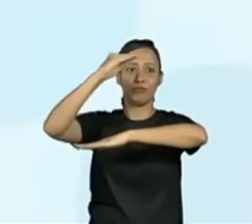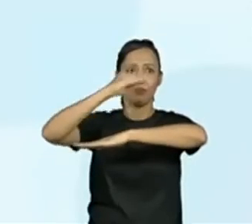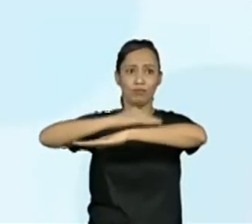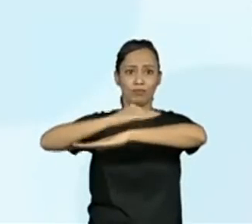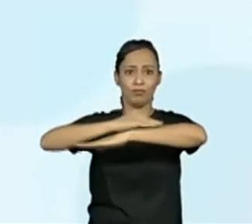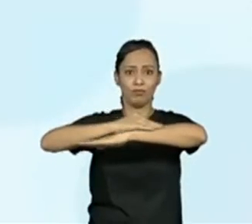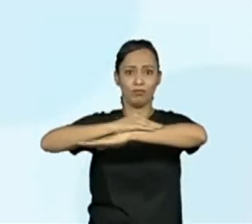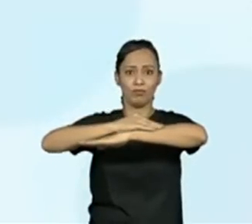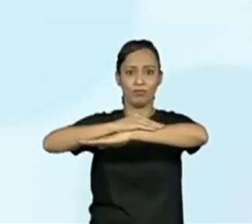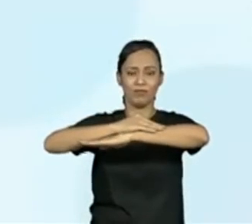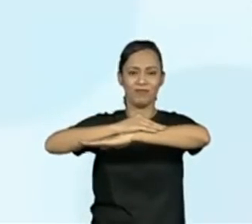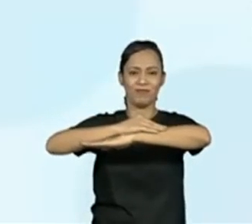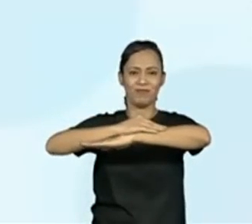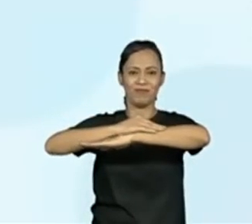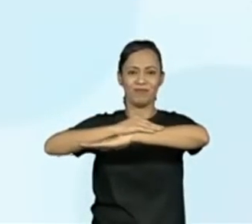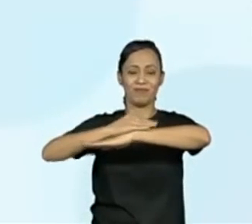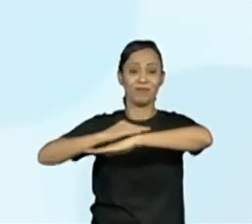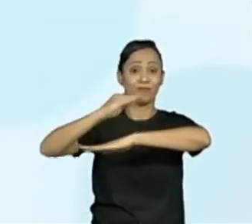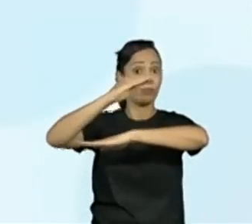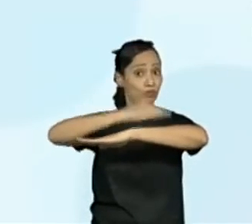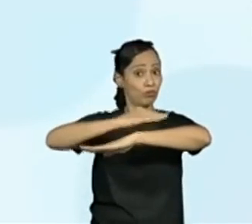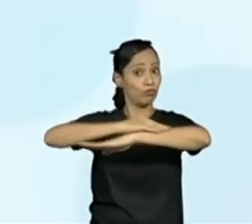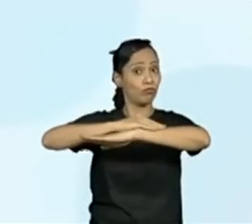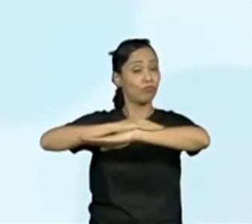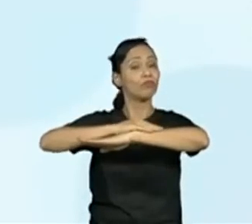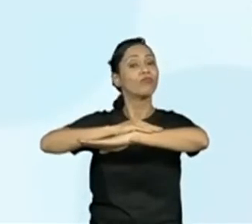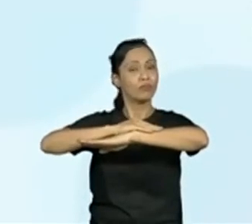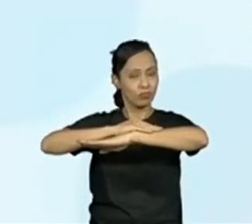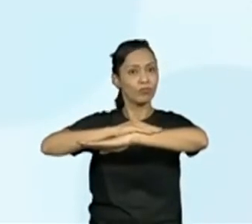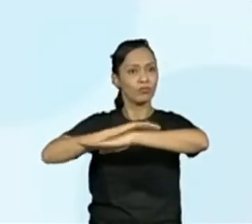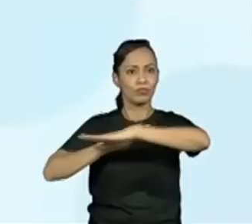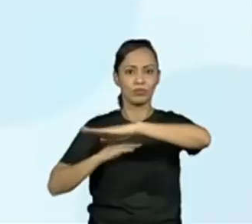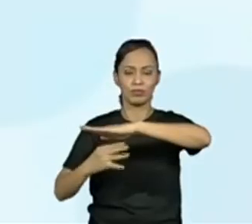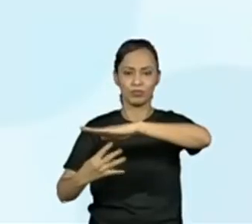Isso. Ele partiu então do 40.